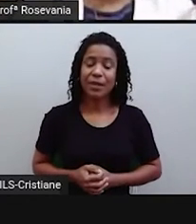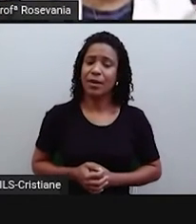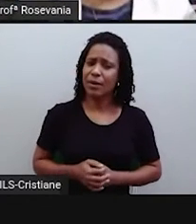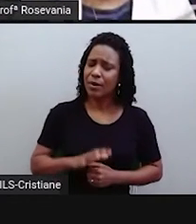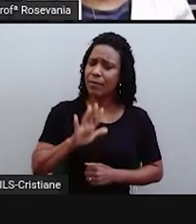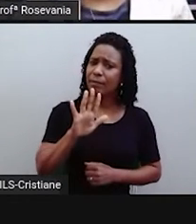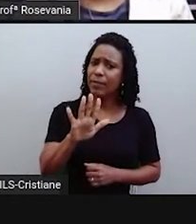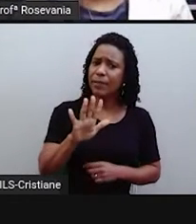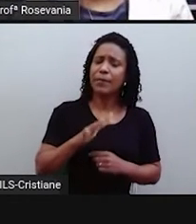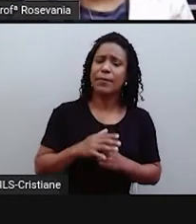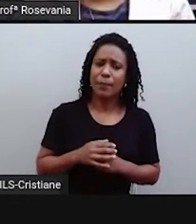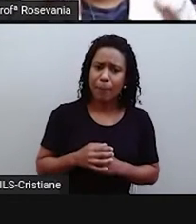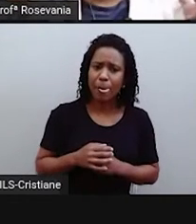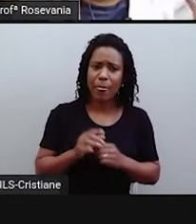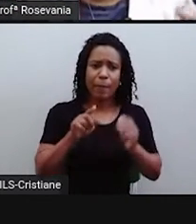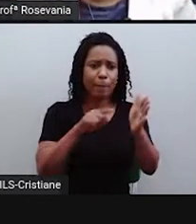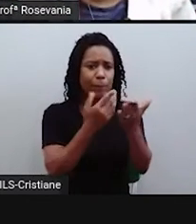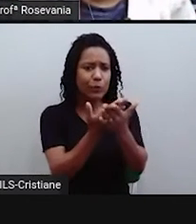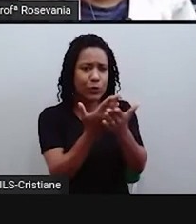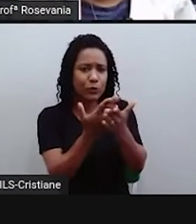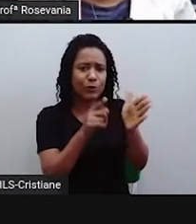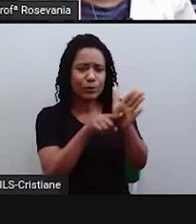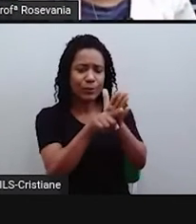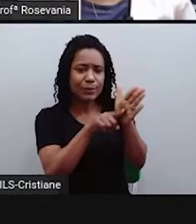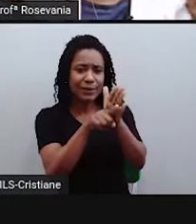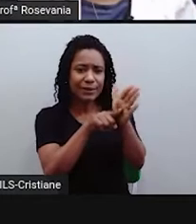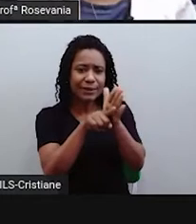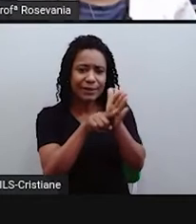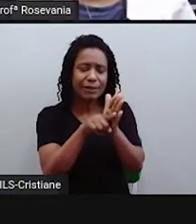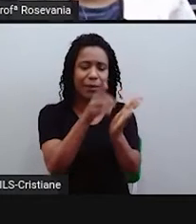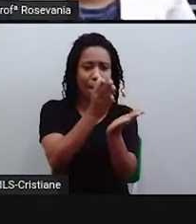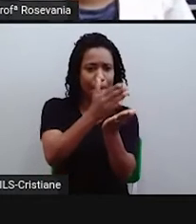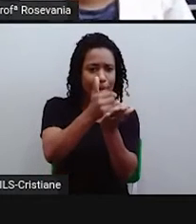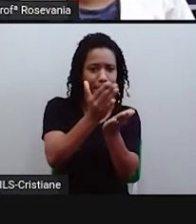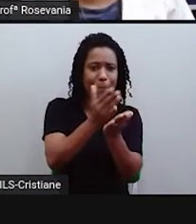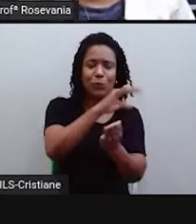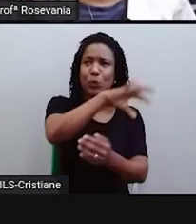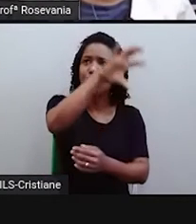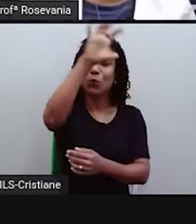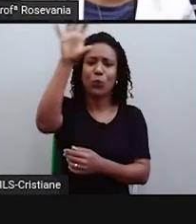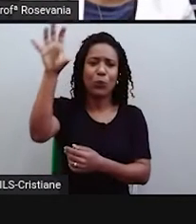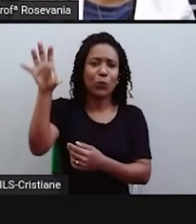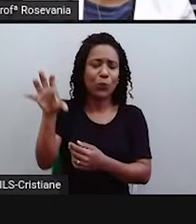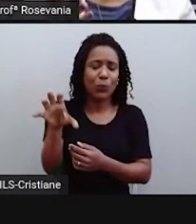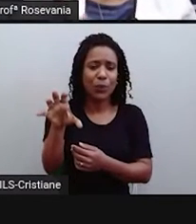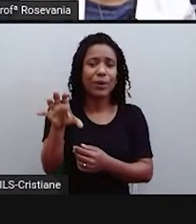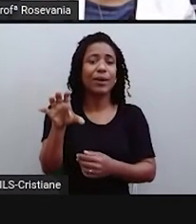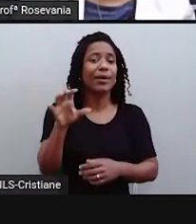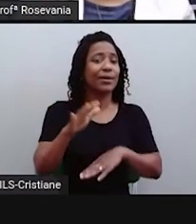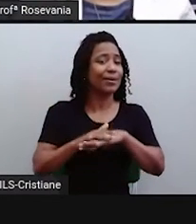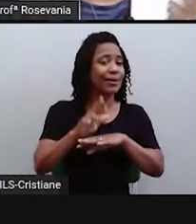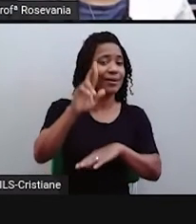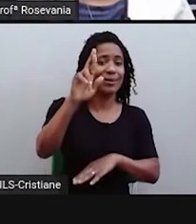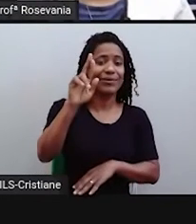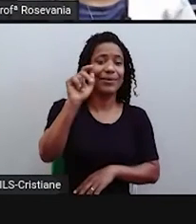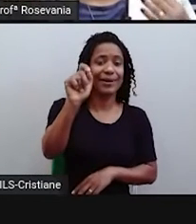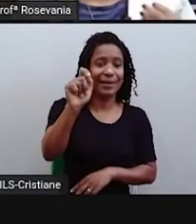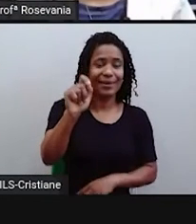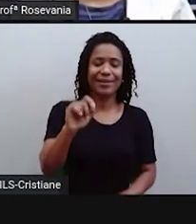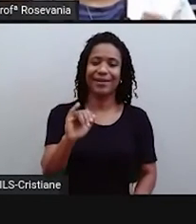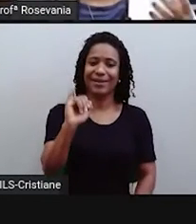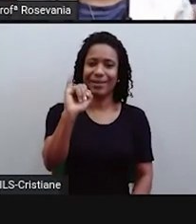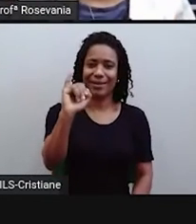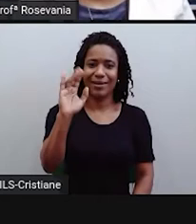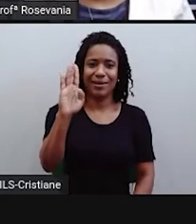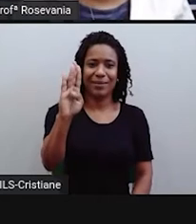estar fazendo essa distribuição, essa divisão, é o IBGE, que significa Instituto Brasileiro